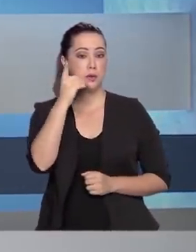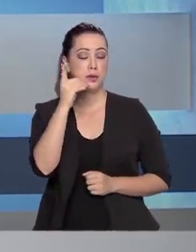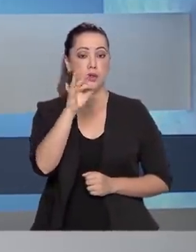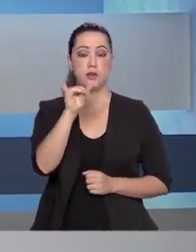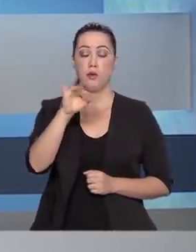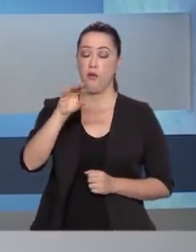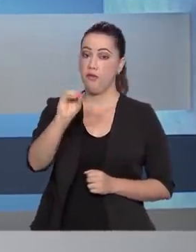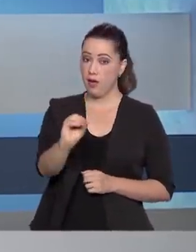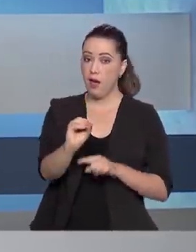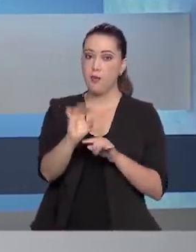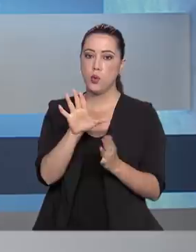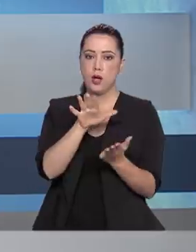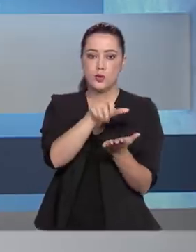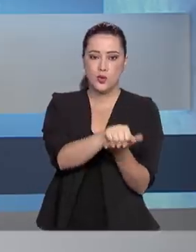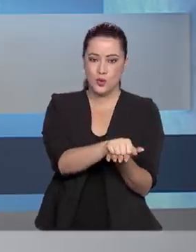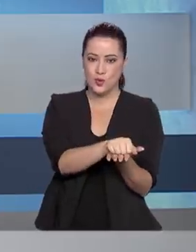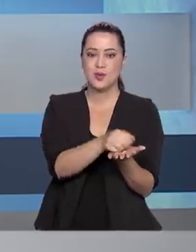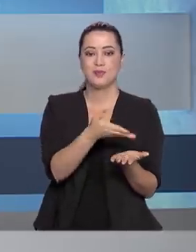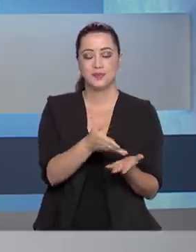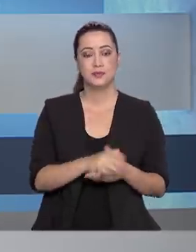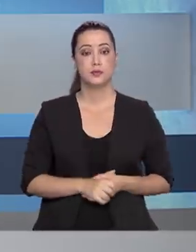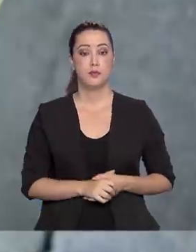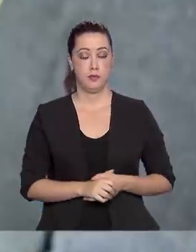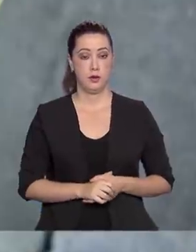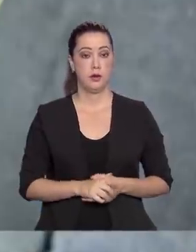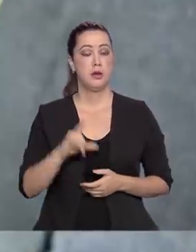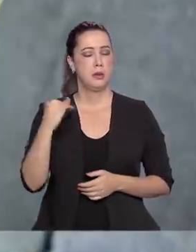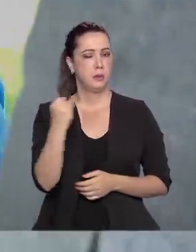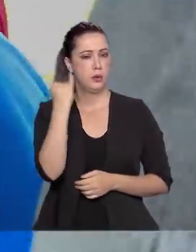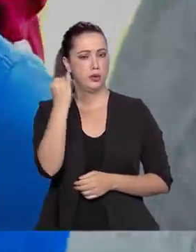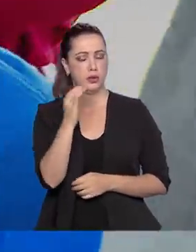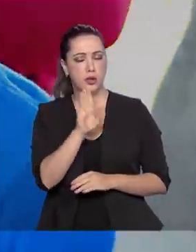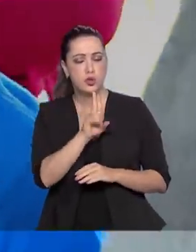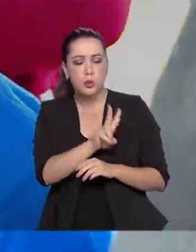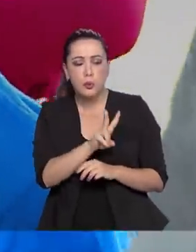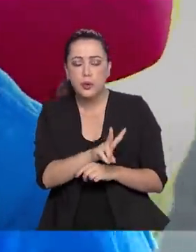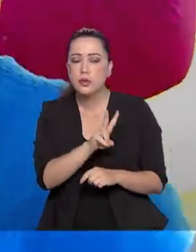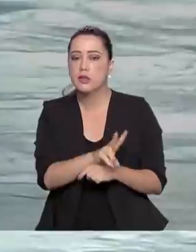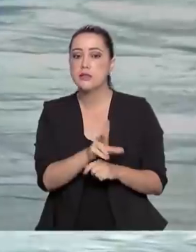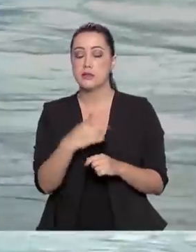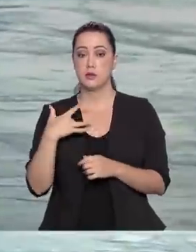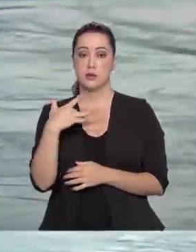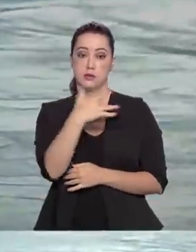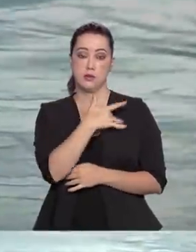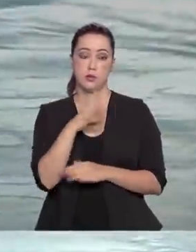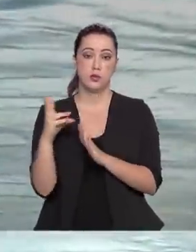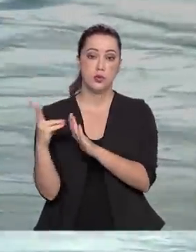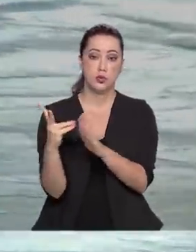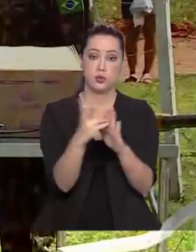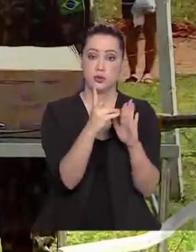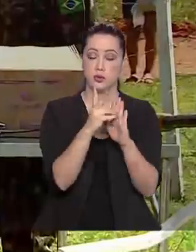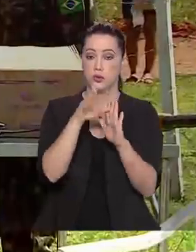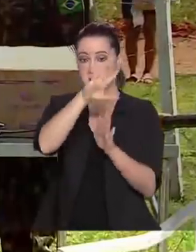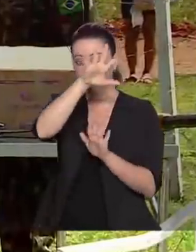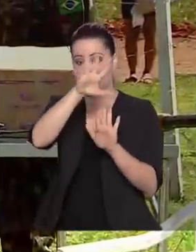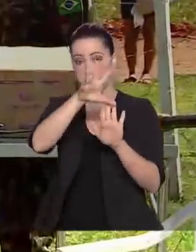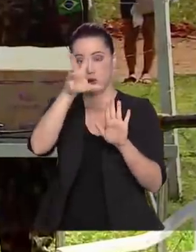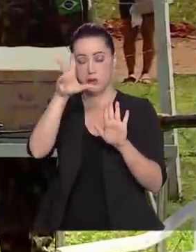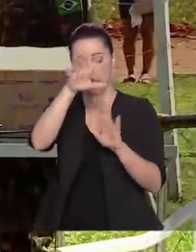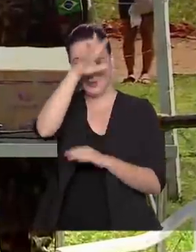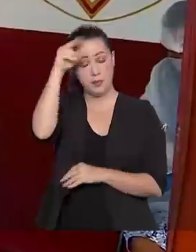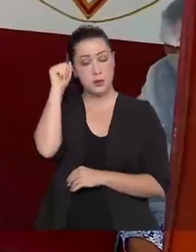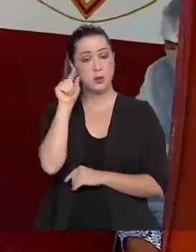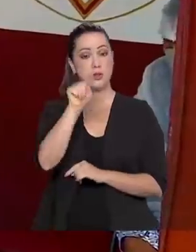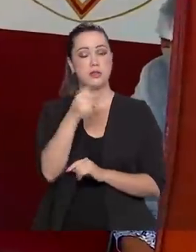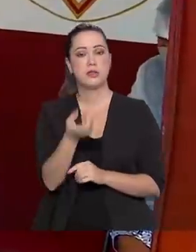Farias assume a nova pasta. Reforço na saúde dos indígenas do Amazonas. Testes, máscaras e